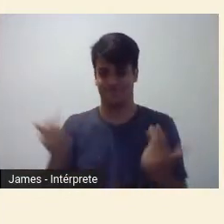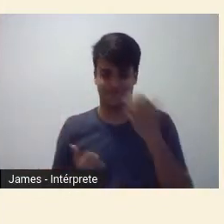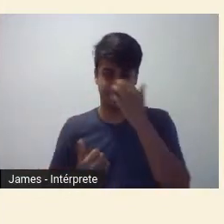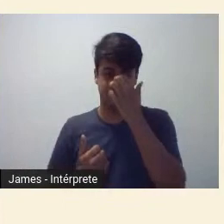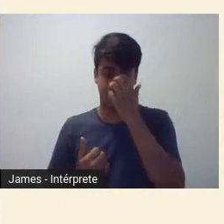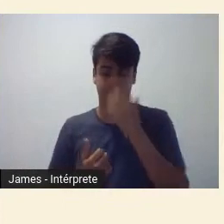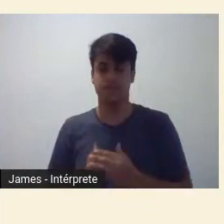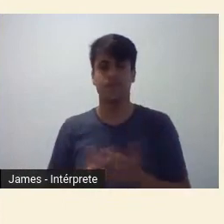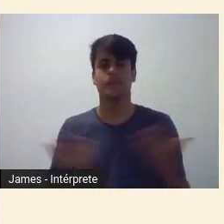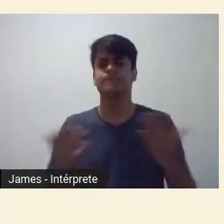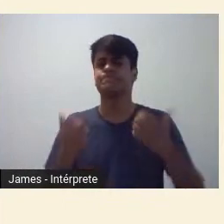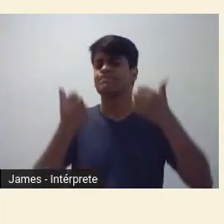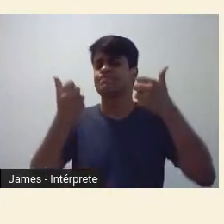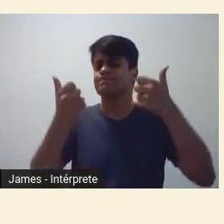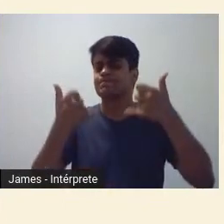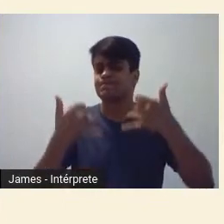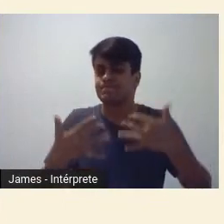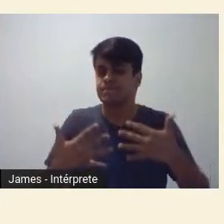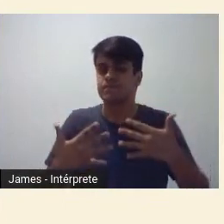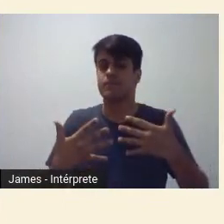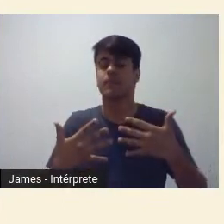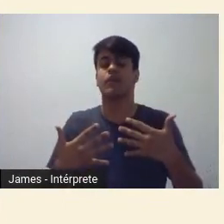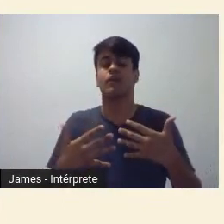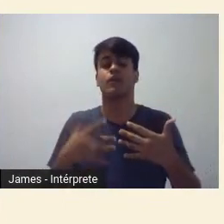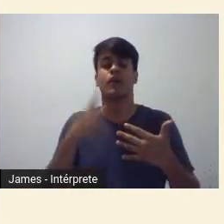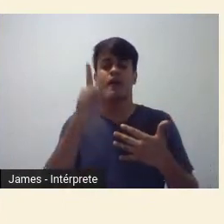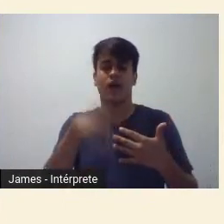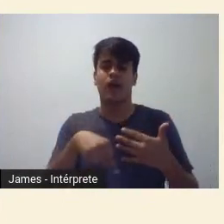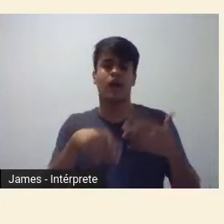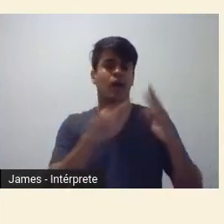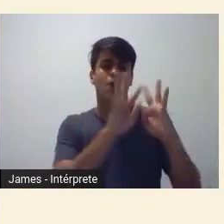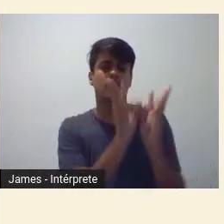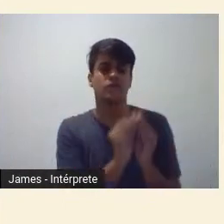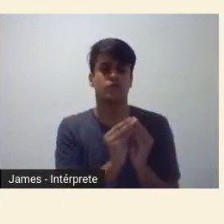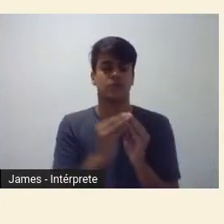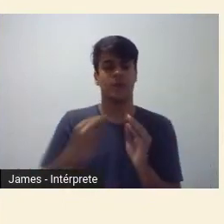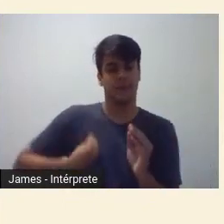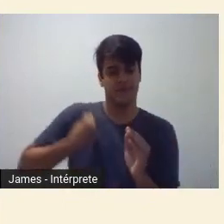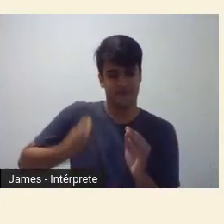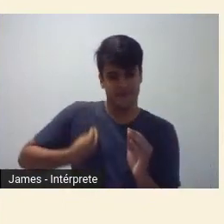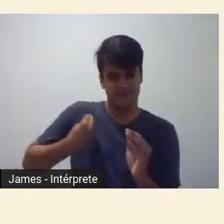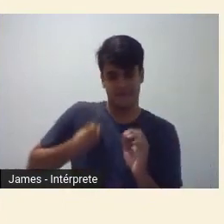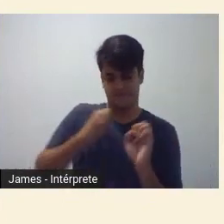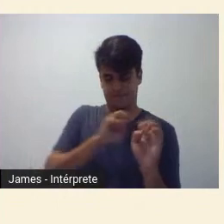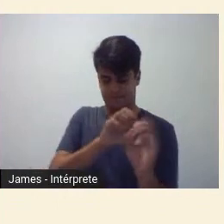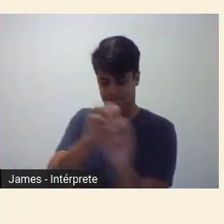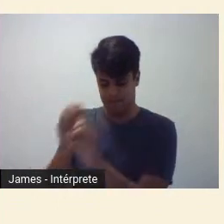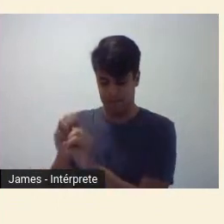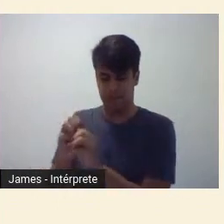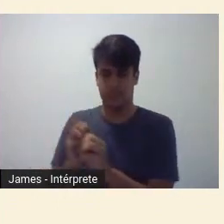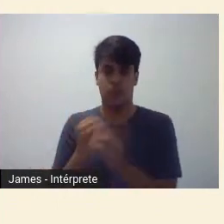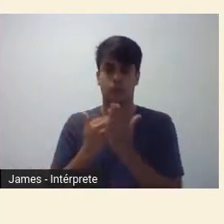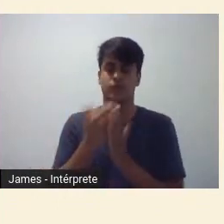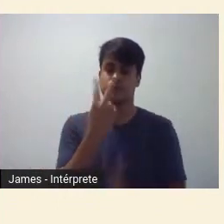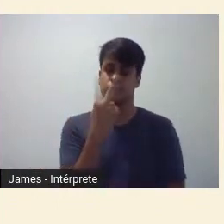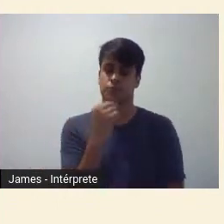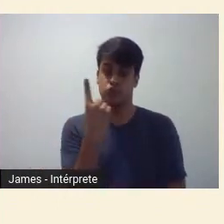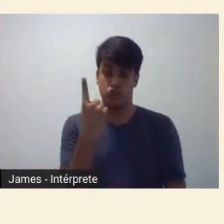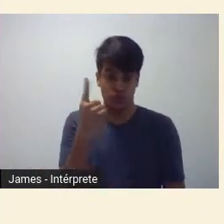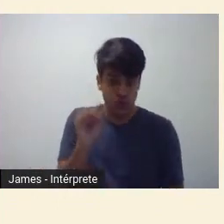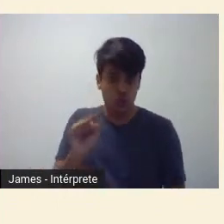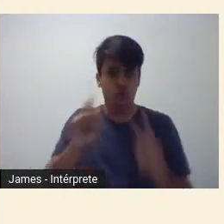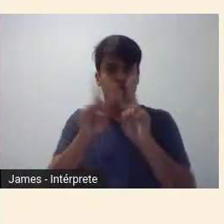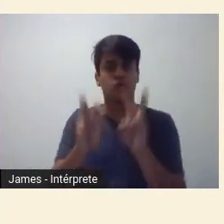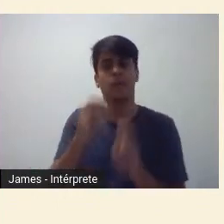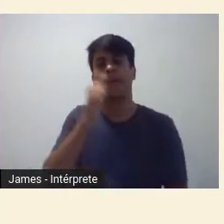apresentação, hoje, ela é uma síntese da minha livre docência, dependida em 2018, sobre as mulheres modernistas.